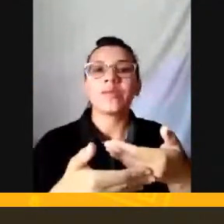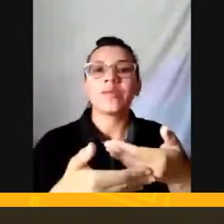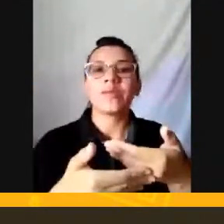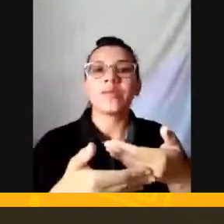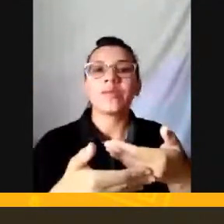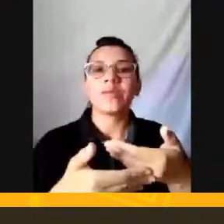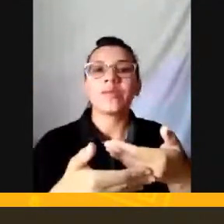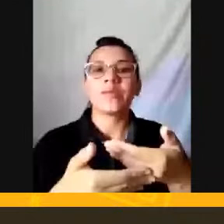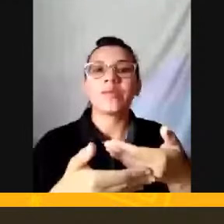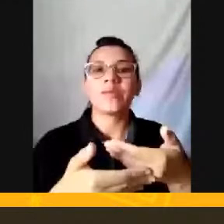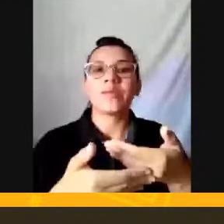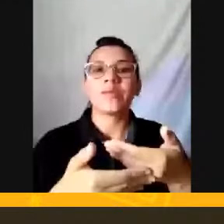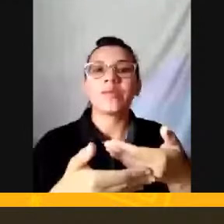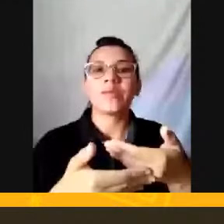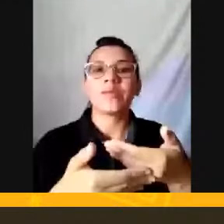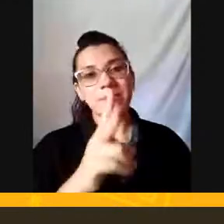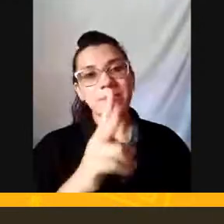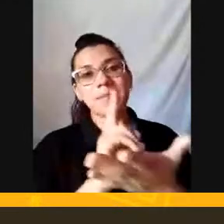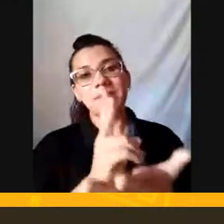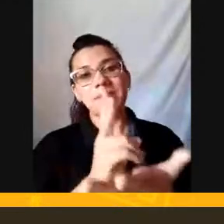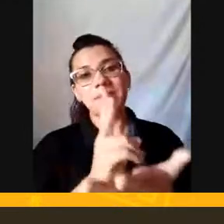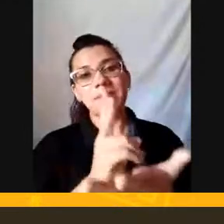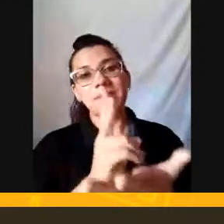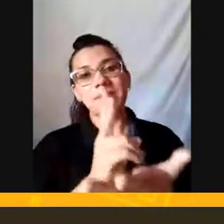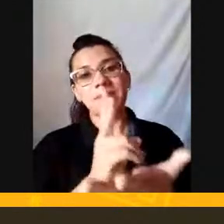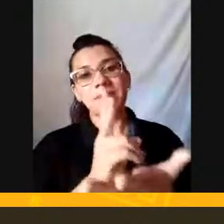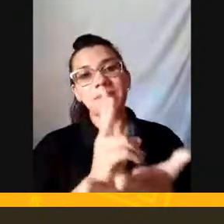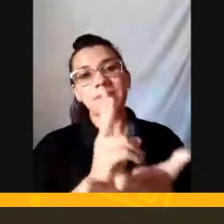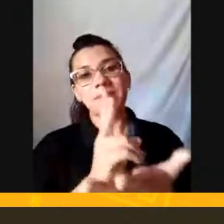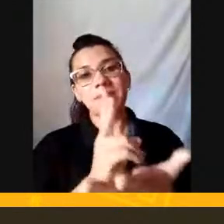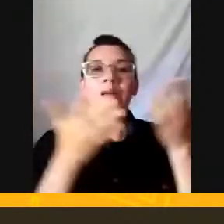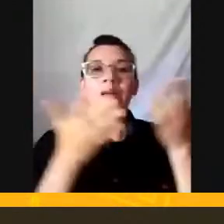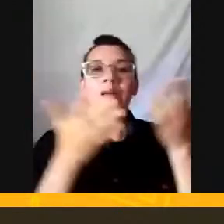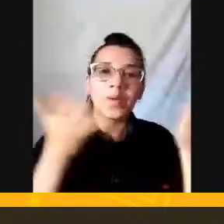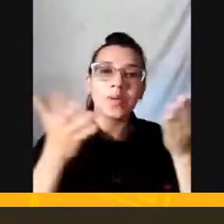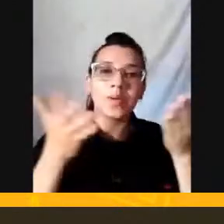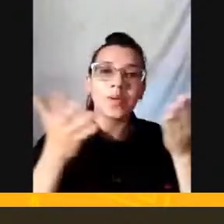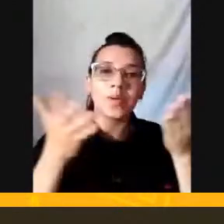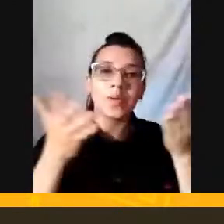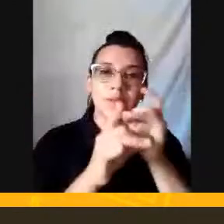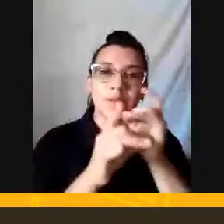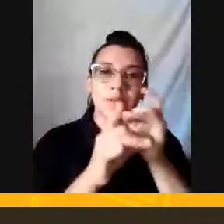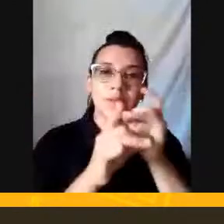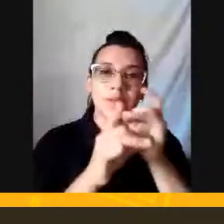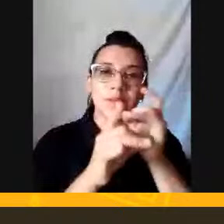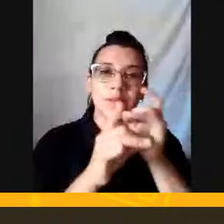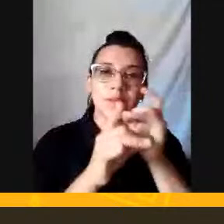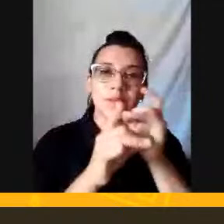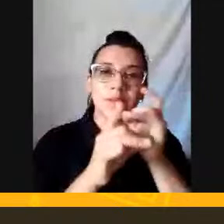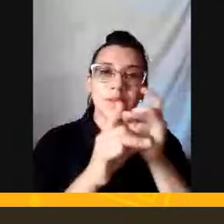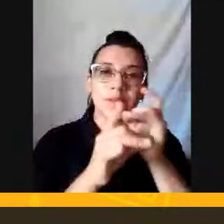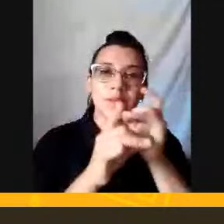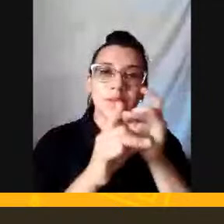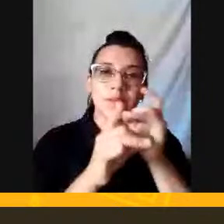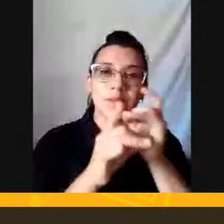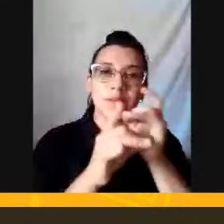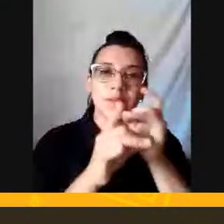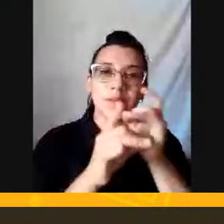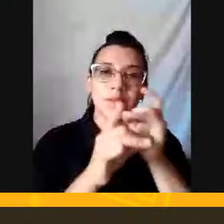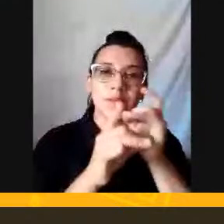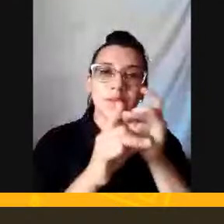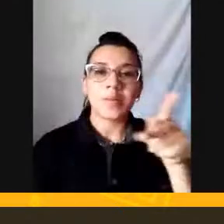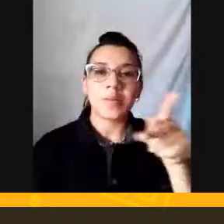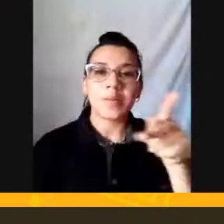a gente Vai encerrar Professor Suas considerações Finais Por favor Ah tá Ó pessoal Foi muito bom Estar com vocês Mas eu quero Deixar mais Um